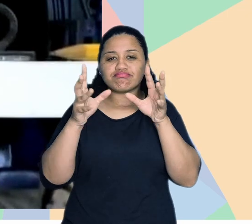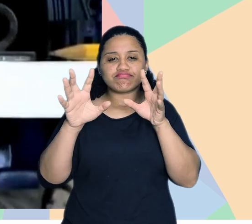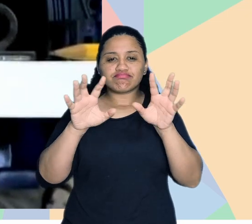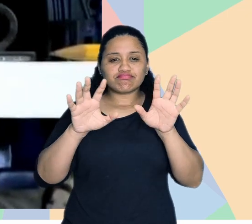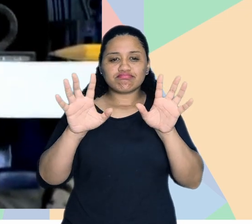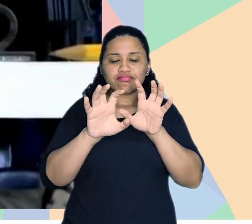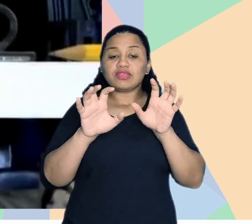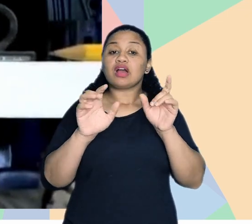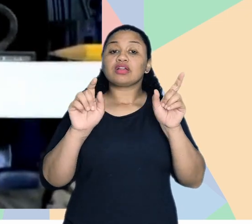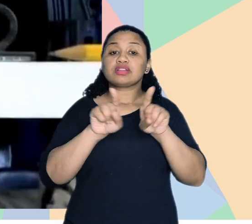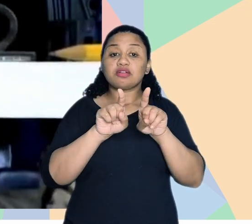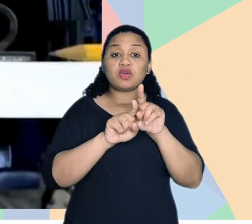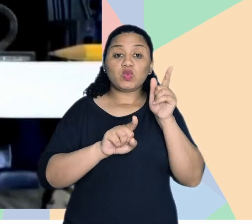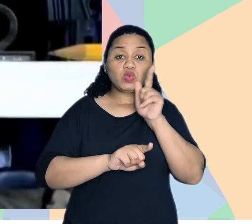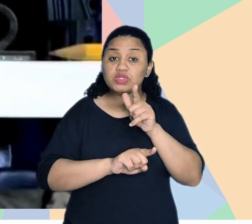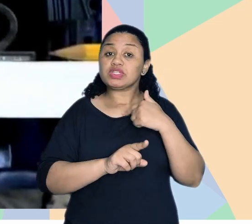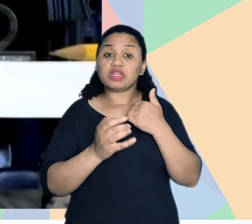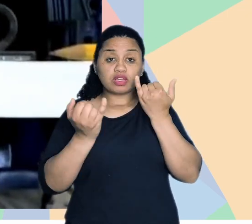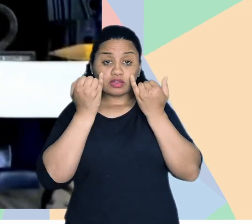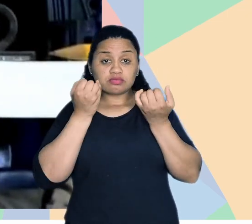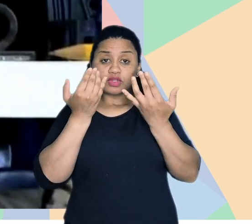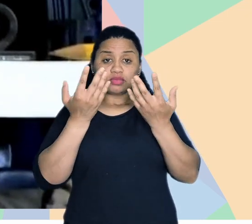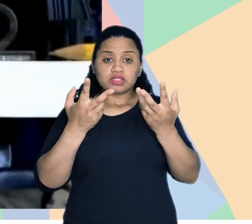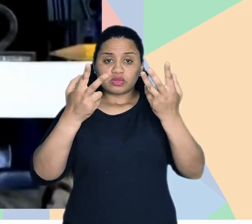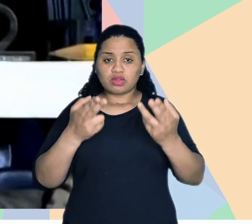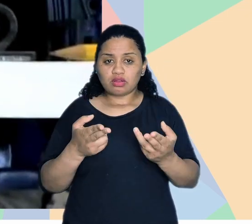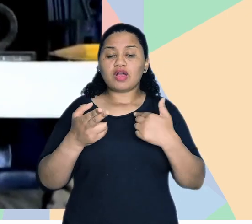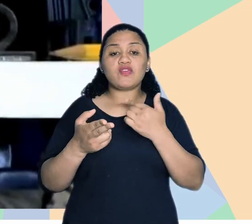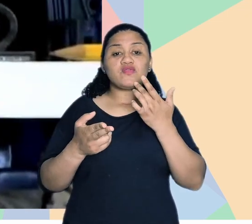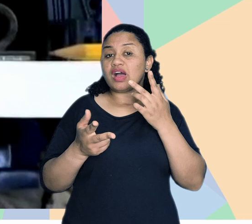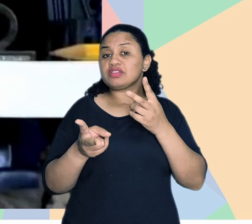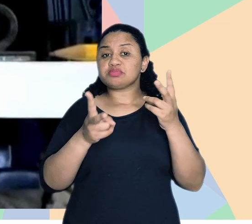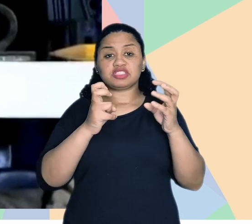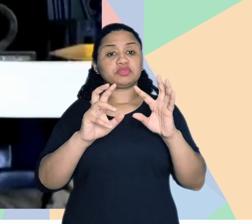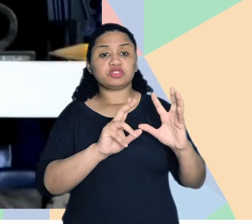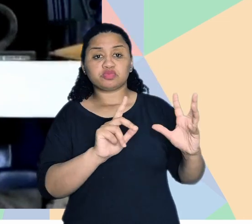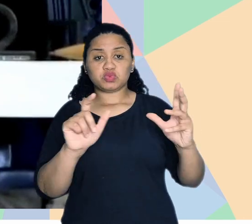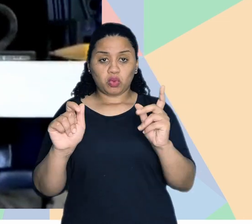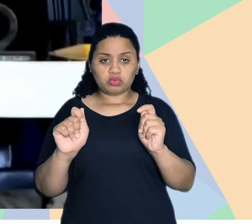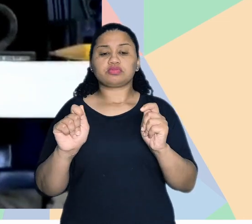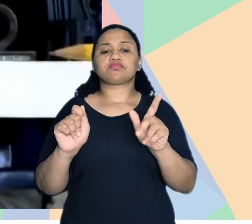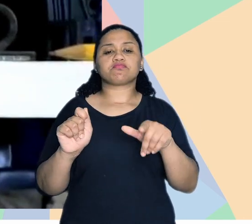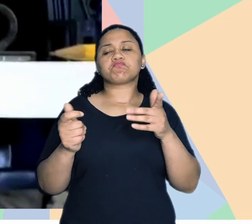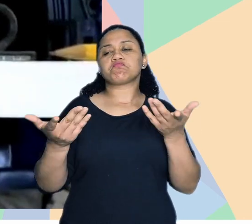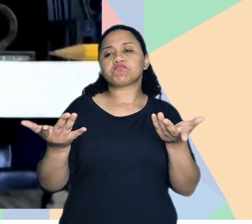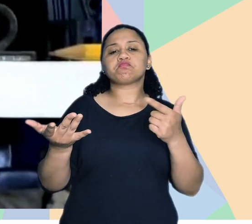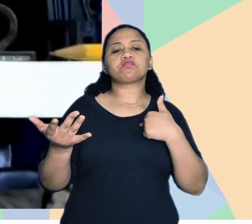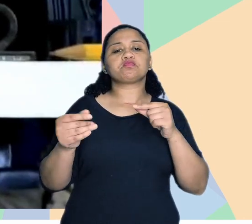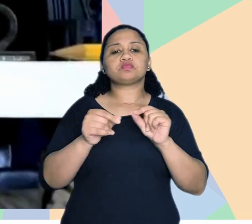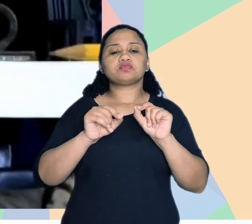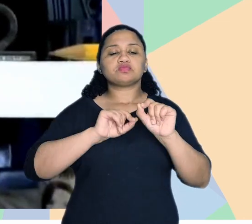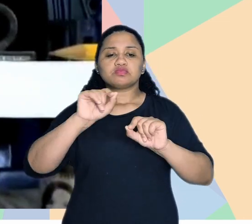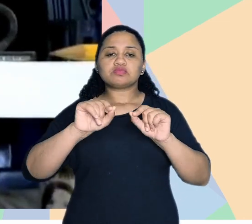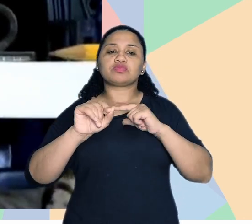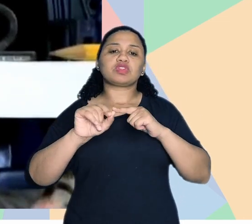outras, possam também ter acesso a essa mesma informação, né? Então, ela é fácil de percepção por qualquer pessoa. E aí, quando a gente